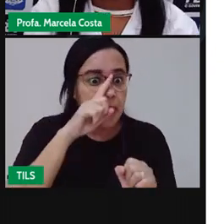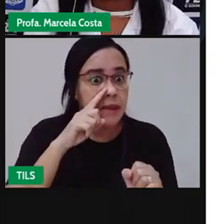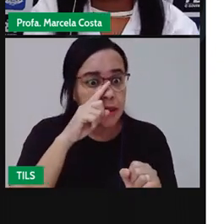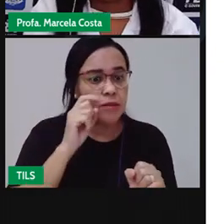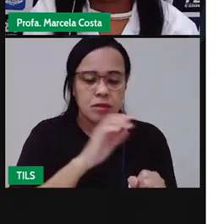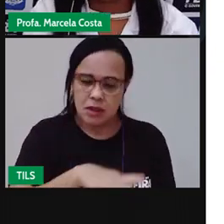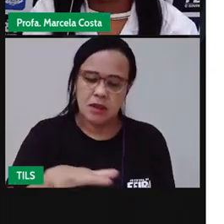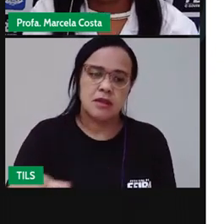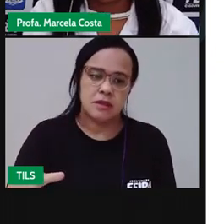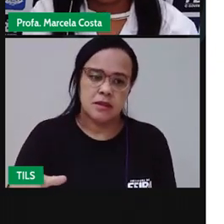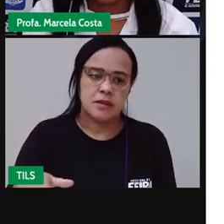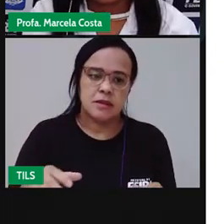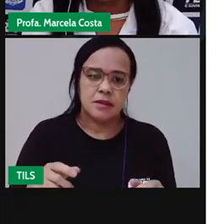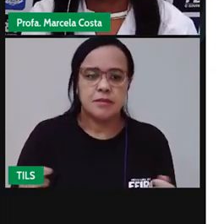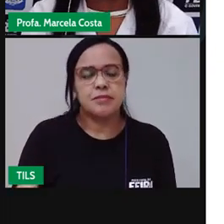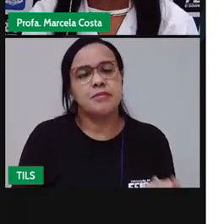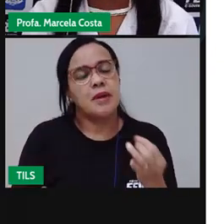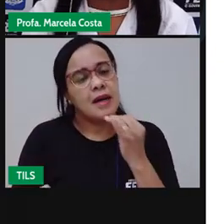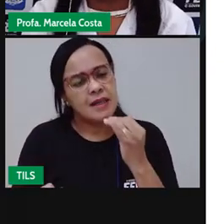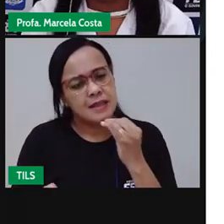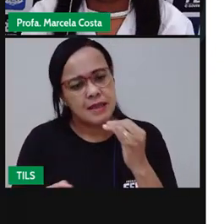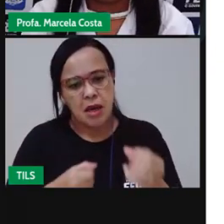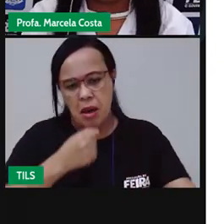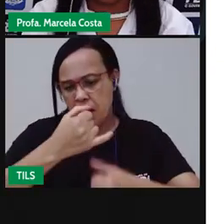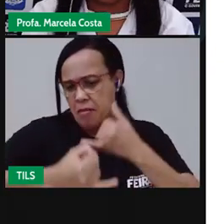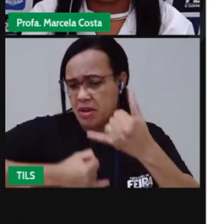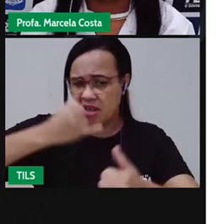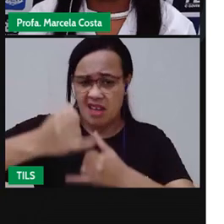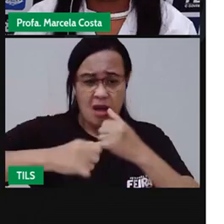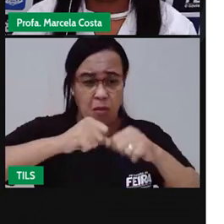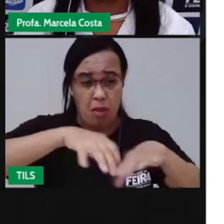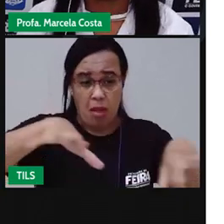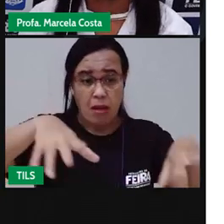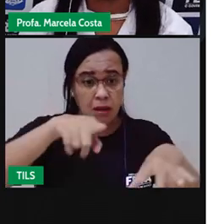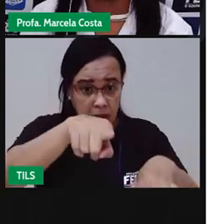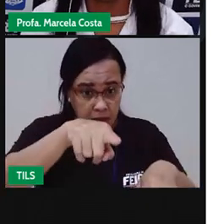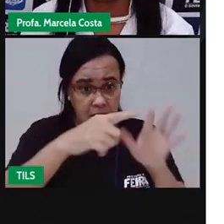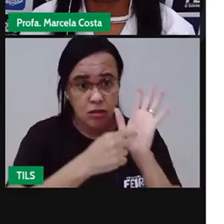Como, por exemplo, brinquedos espalhados pelo chão.